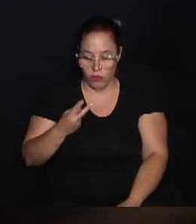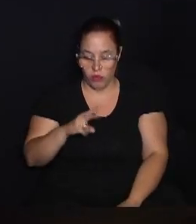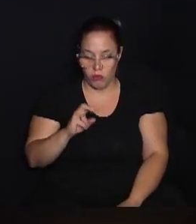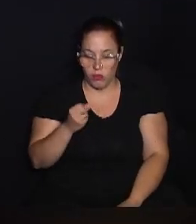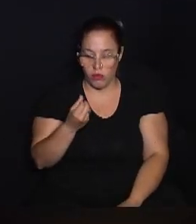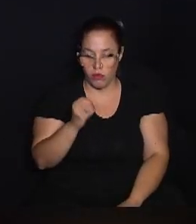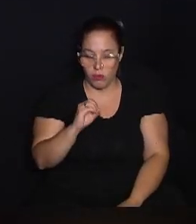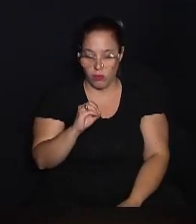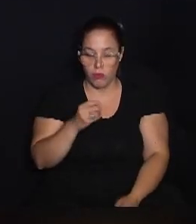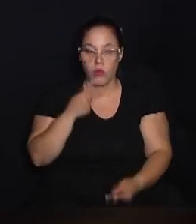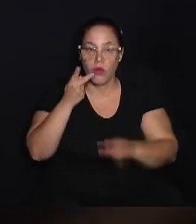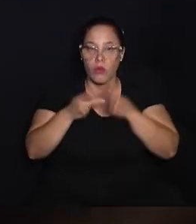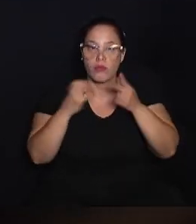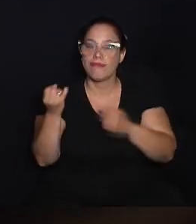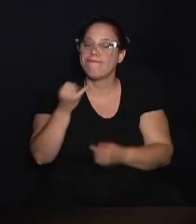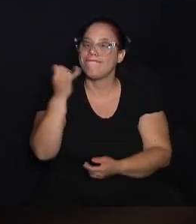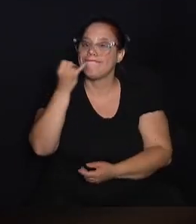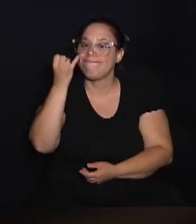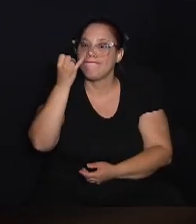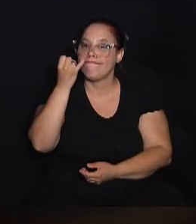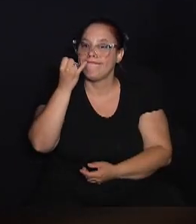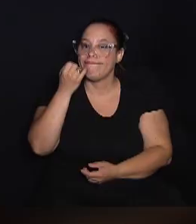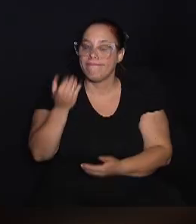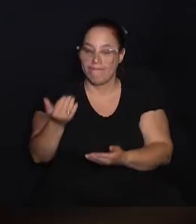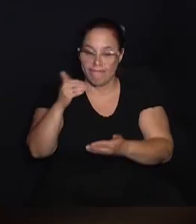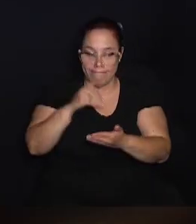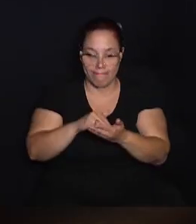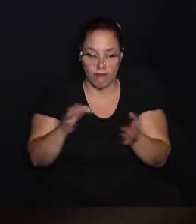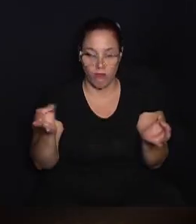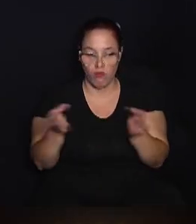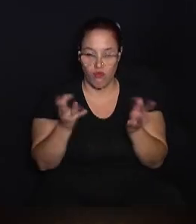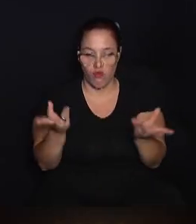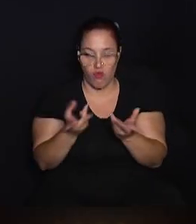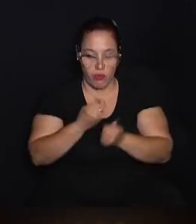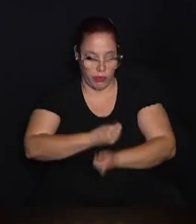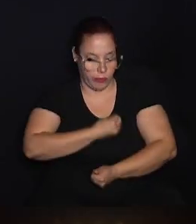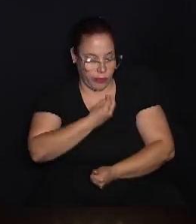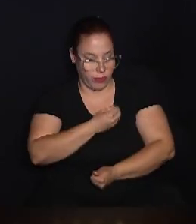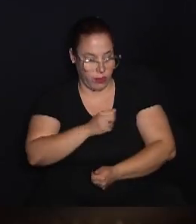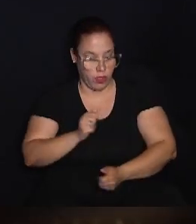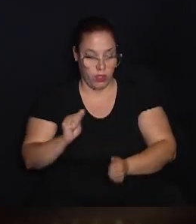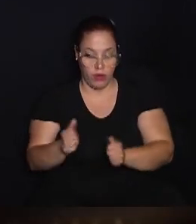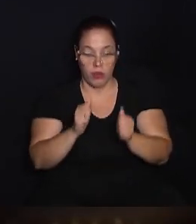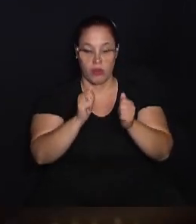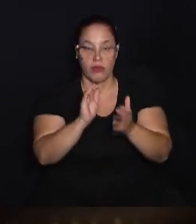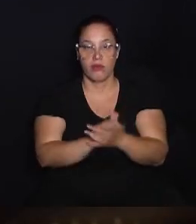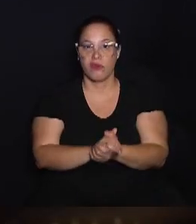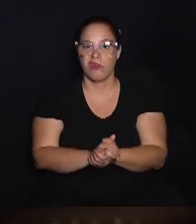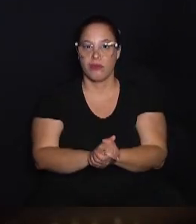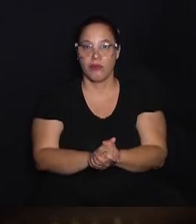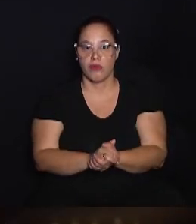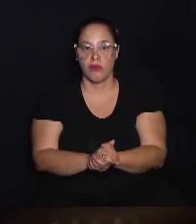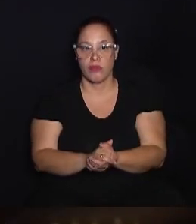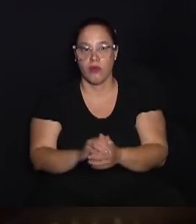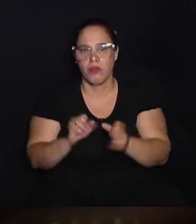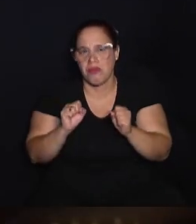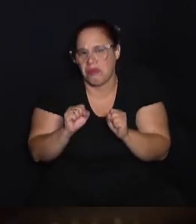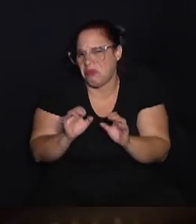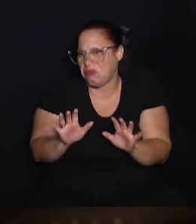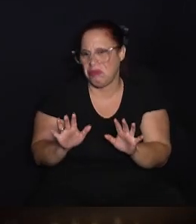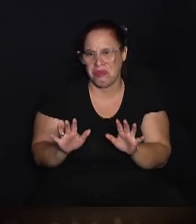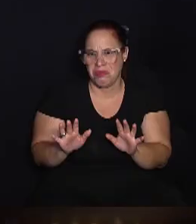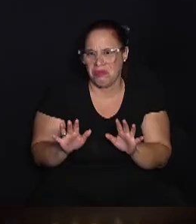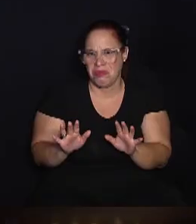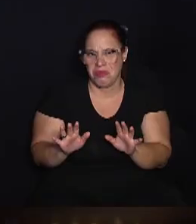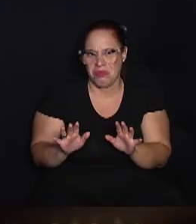2010, fala da importância de sempre trazer qualidade de vida para os seus associados. Sem falsa modéstia,